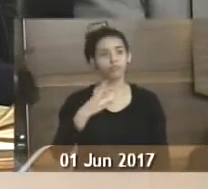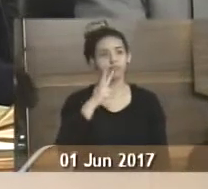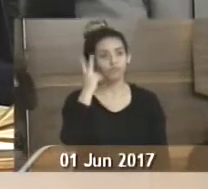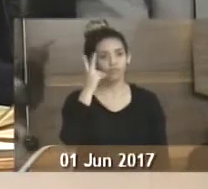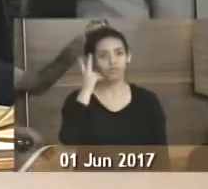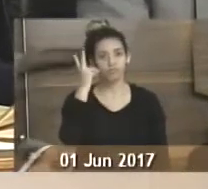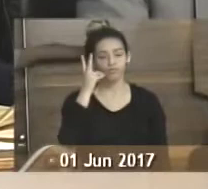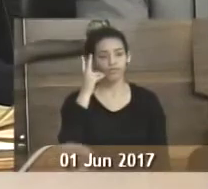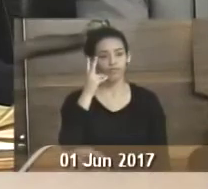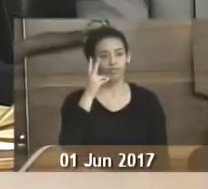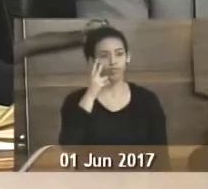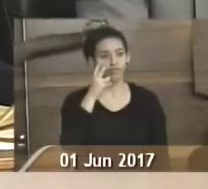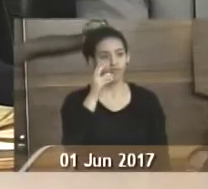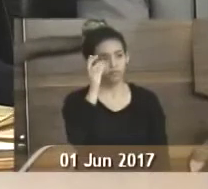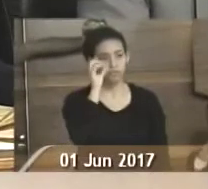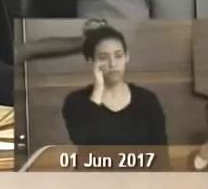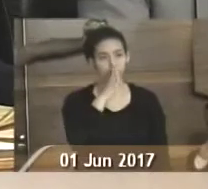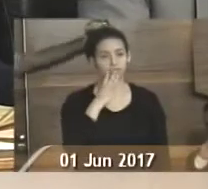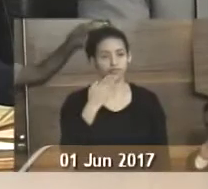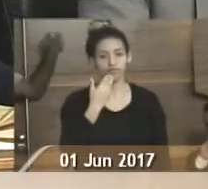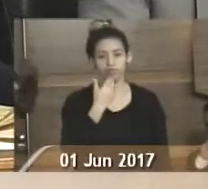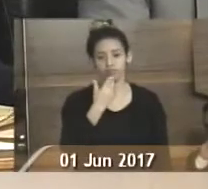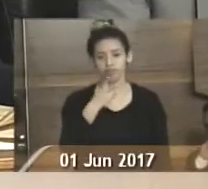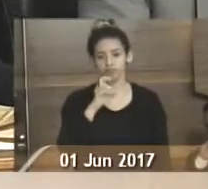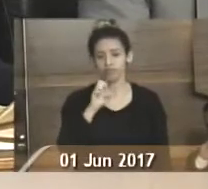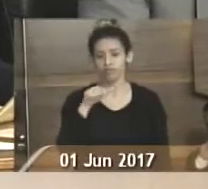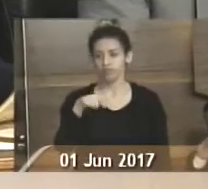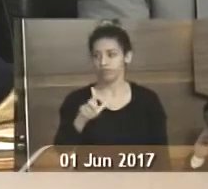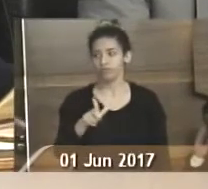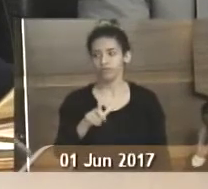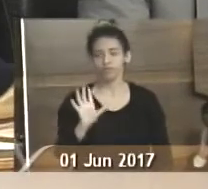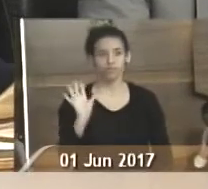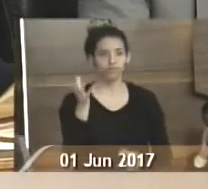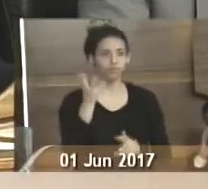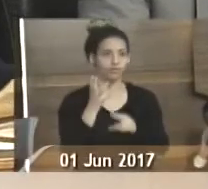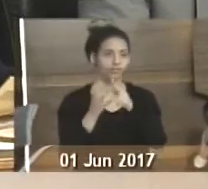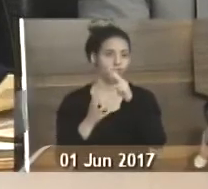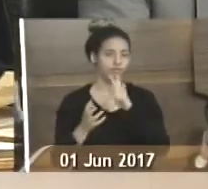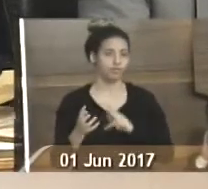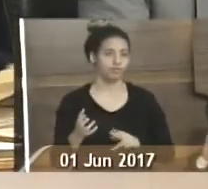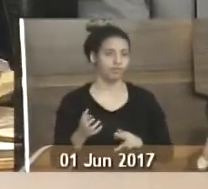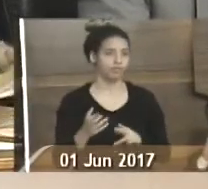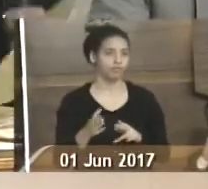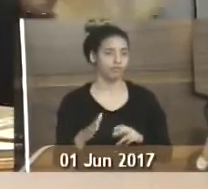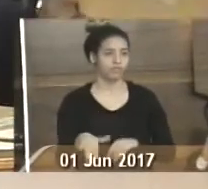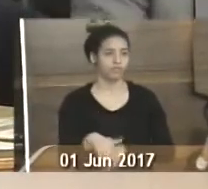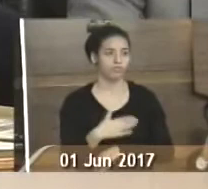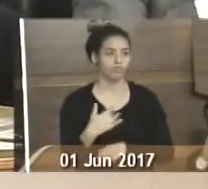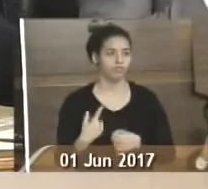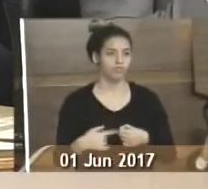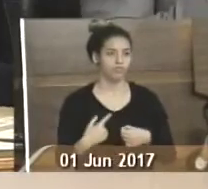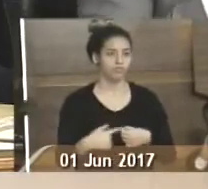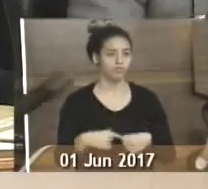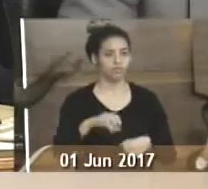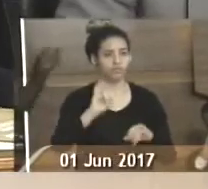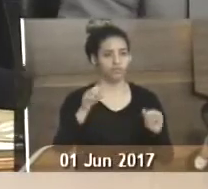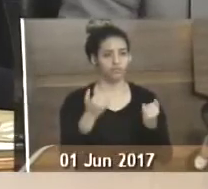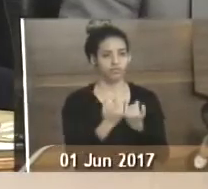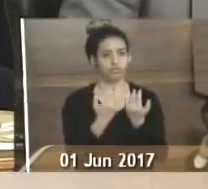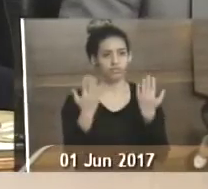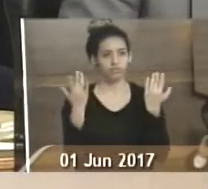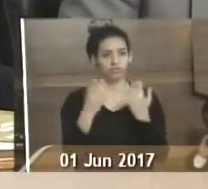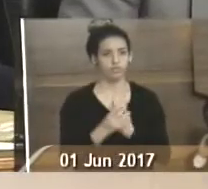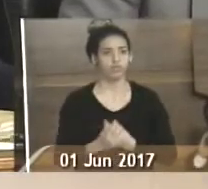de autoria da vereadora Tite Brasil, solicitando à empresa de energia elétrica Enel a poda de árvore localizada na Rua da Paz, no bairro Jacuacanga.